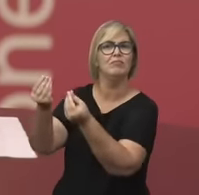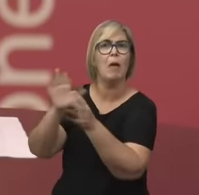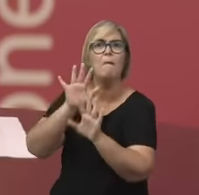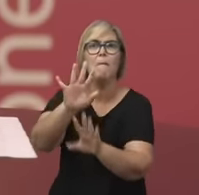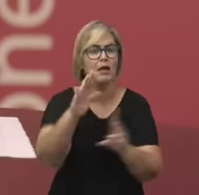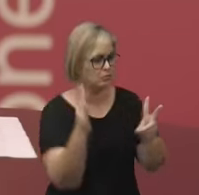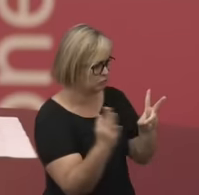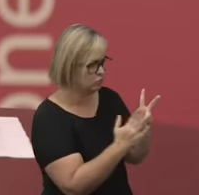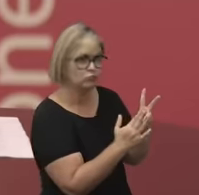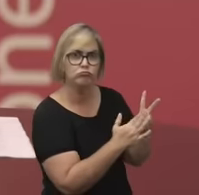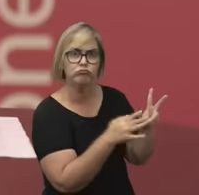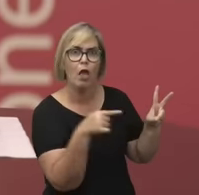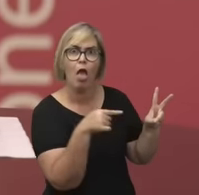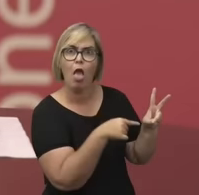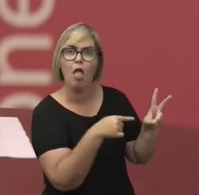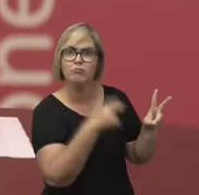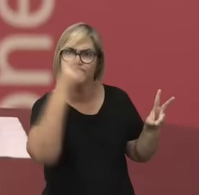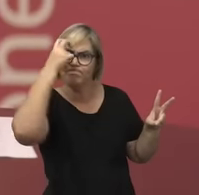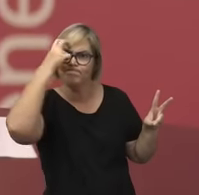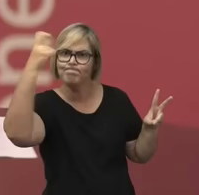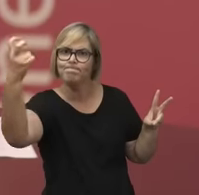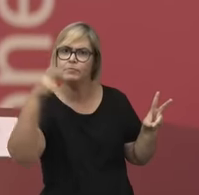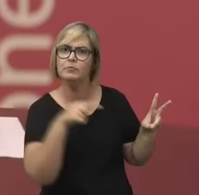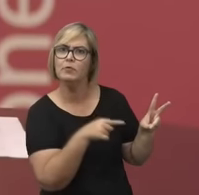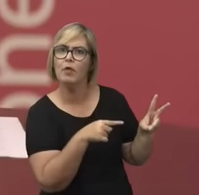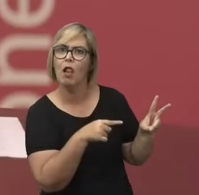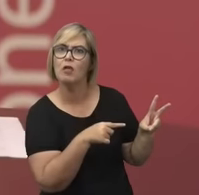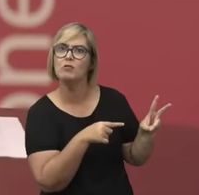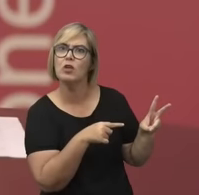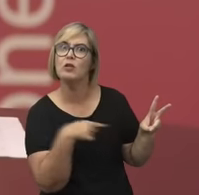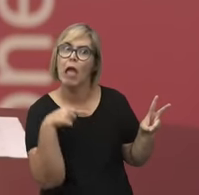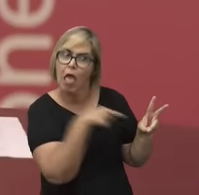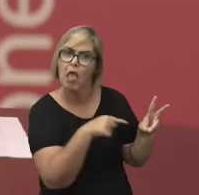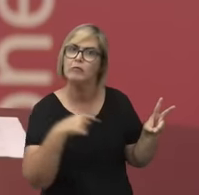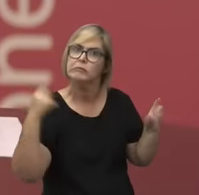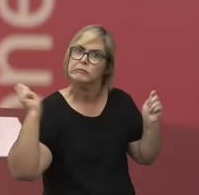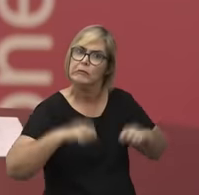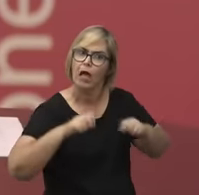para participar dessa formação do Brasil.